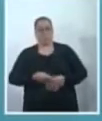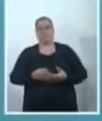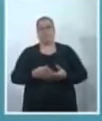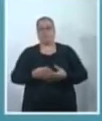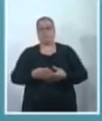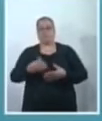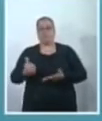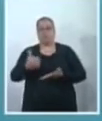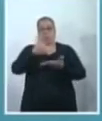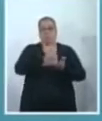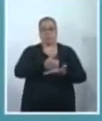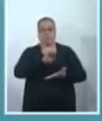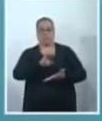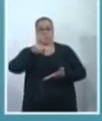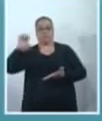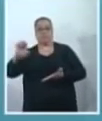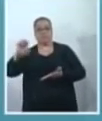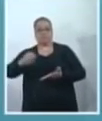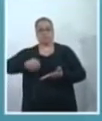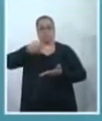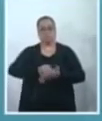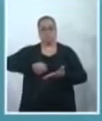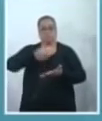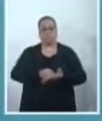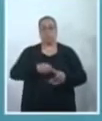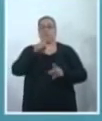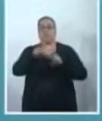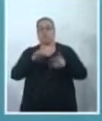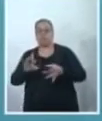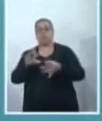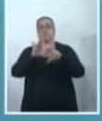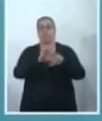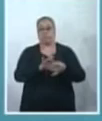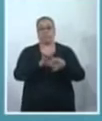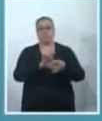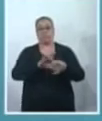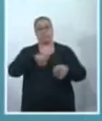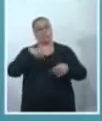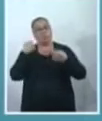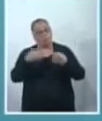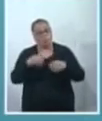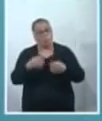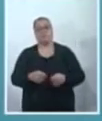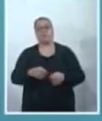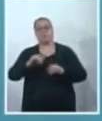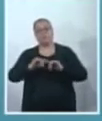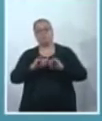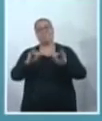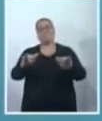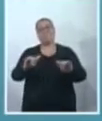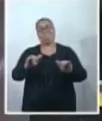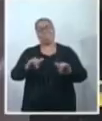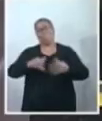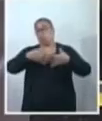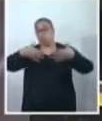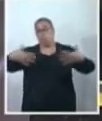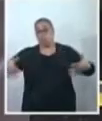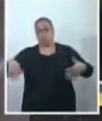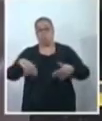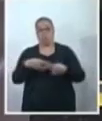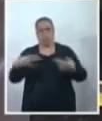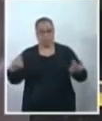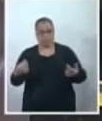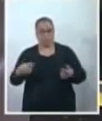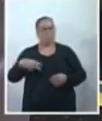esquerda, da luta popular, conectada com o povo, nós temos que dar conta de muita coisa. Sim. Vereadora, vamos